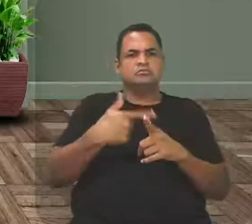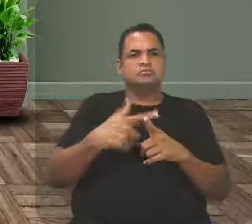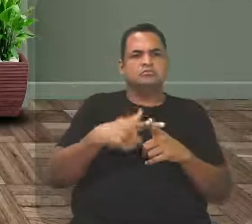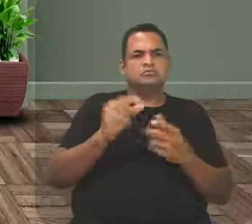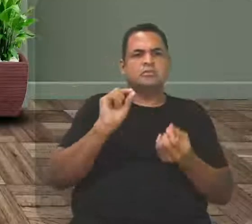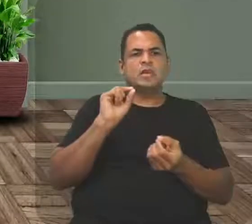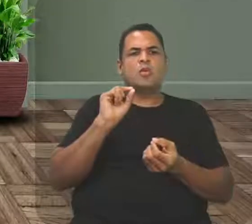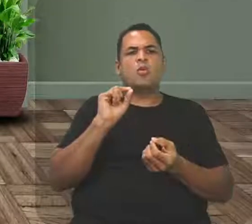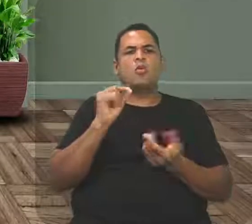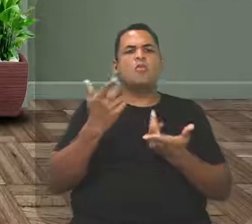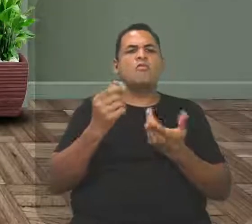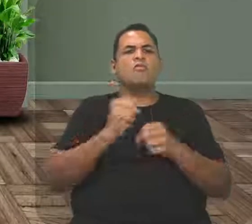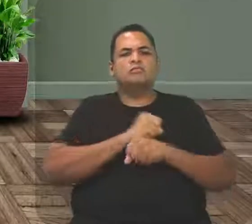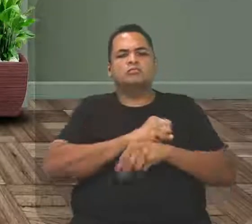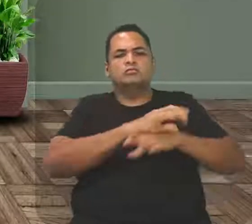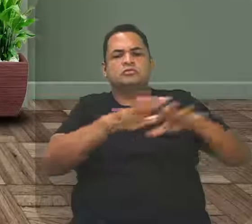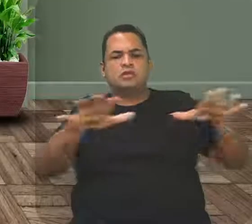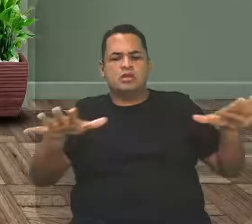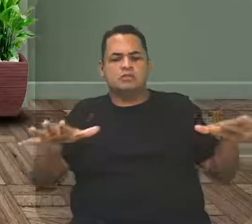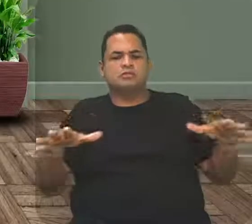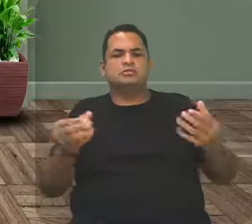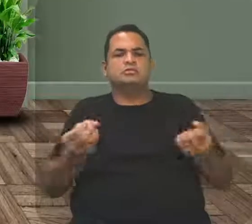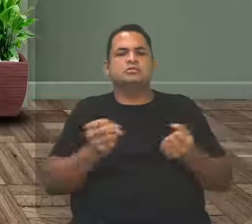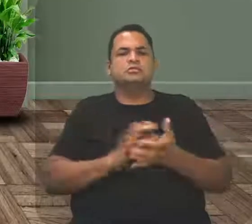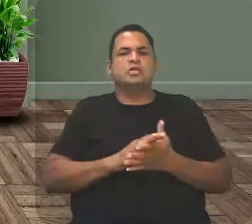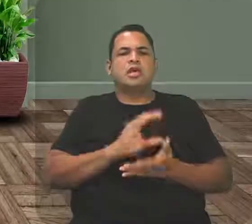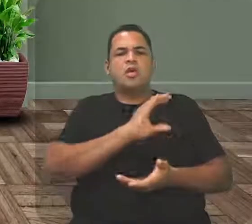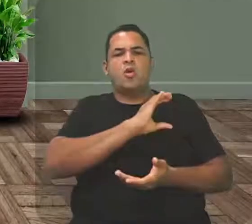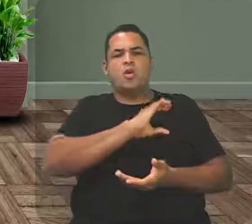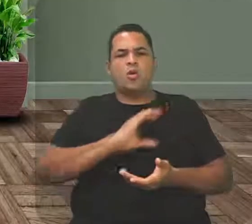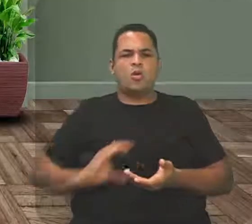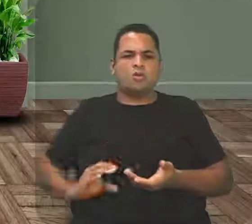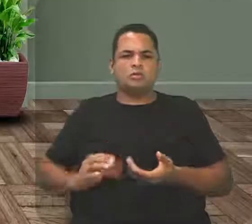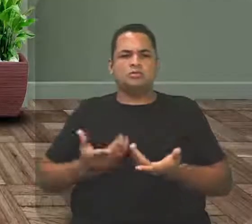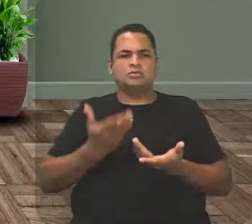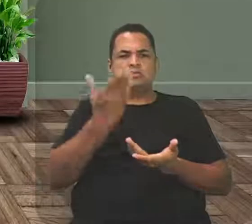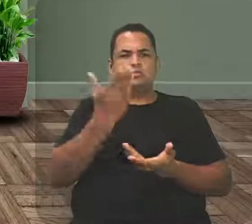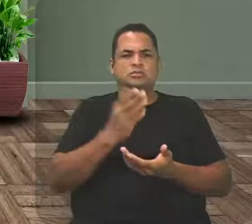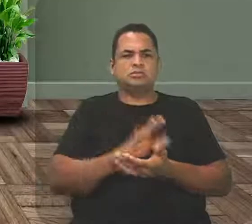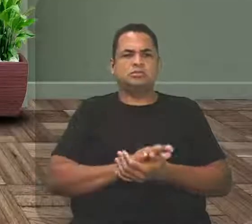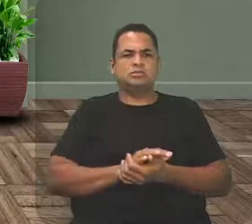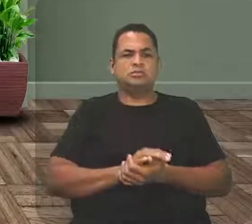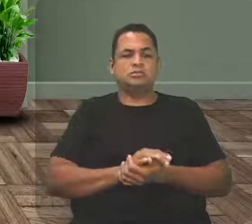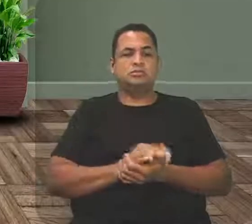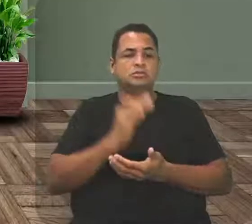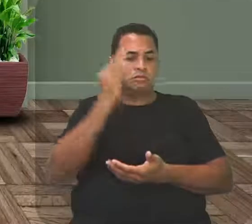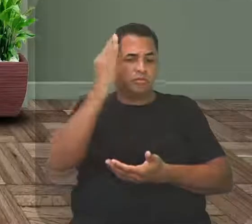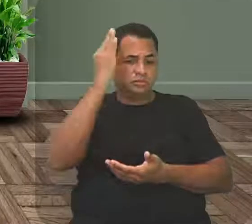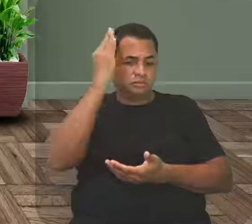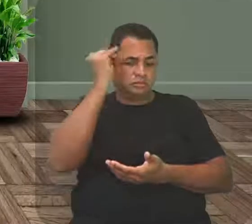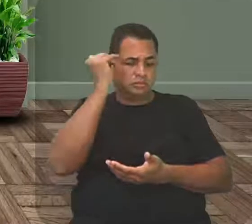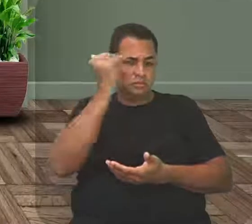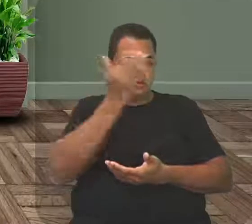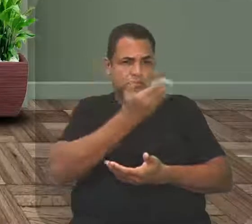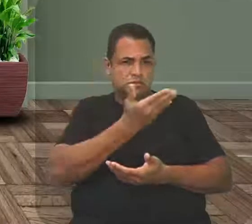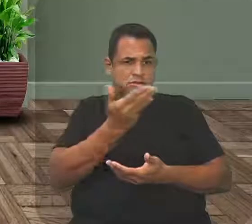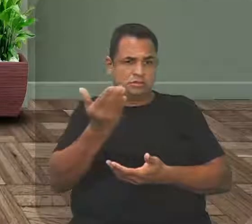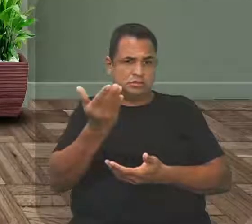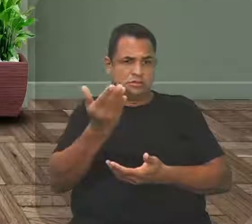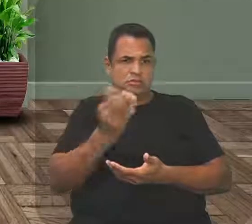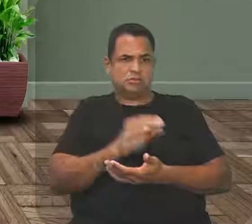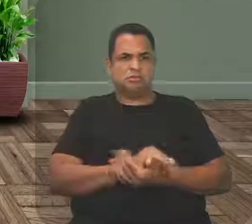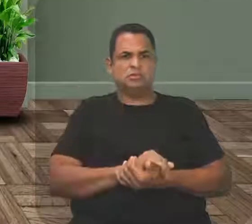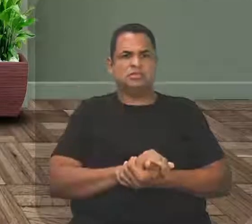feudo, sobre essa expansão do cristianismo, e aí o nosso aluno vai compreender. Sei que as cruzadas são temas top de